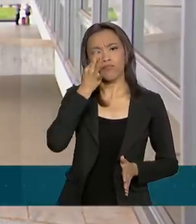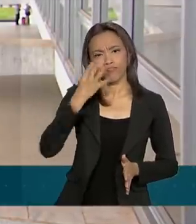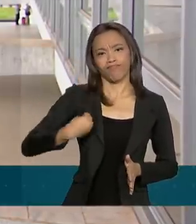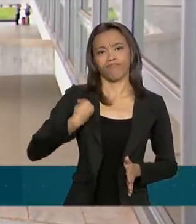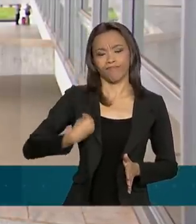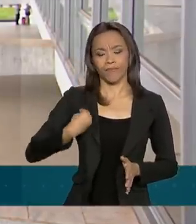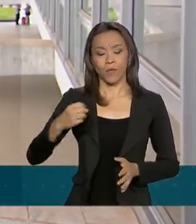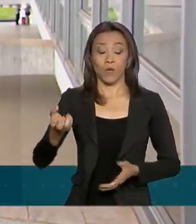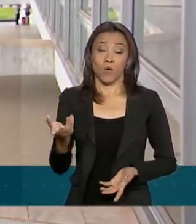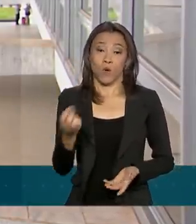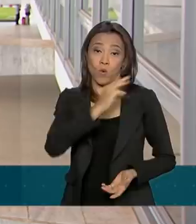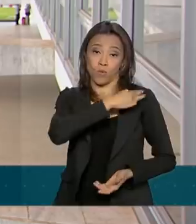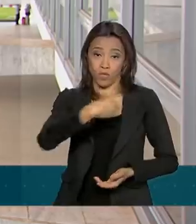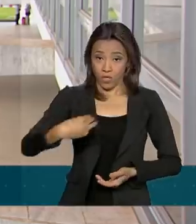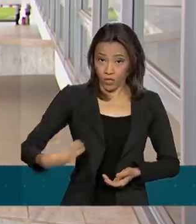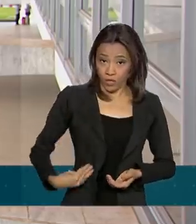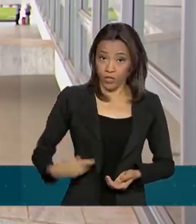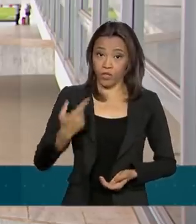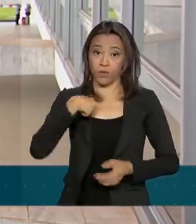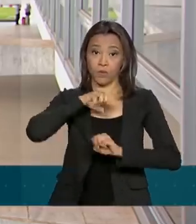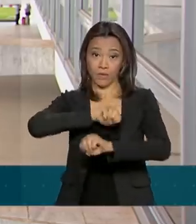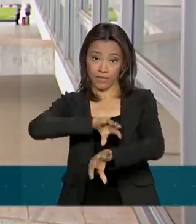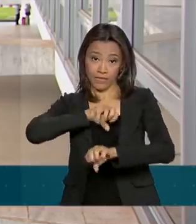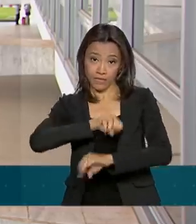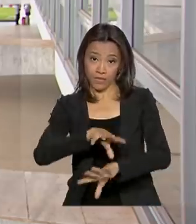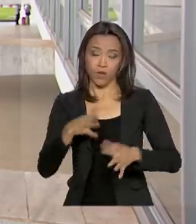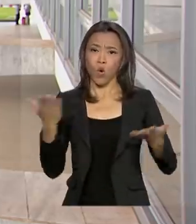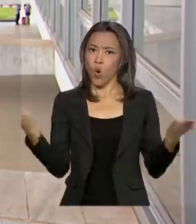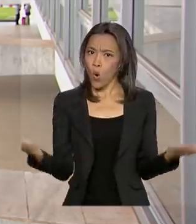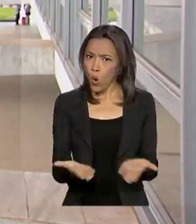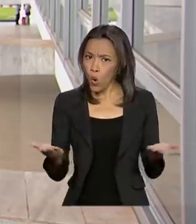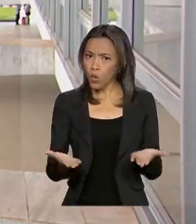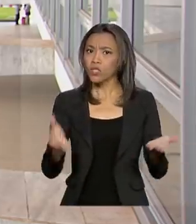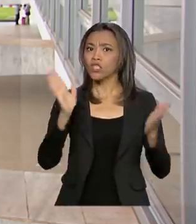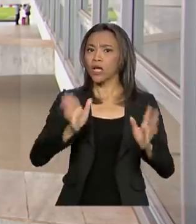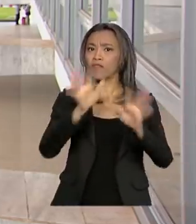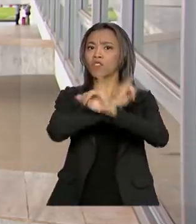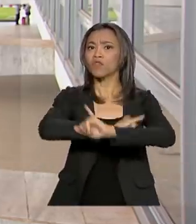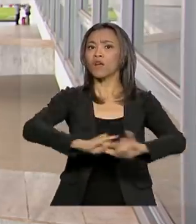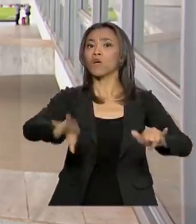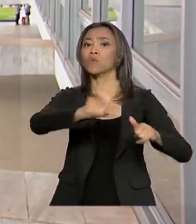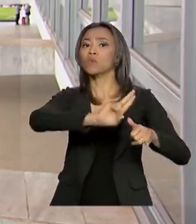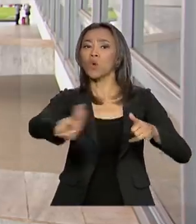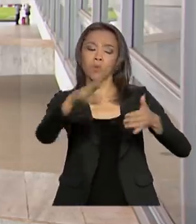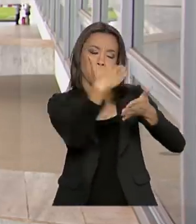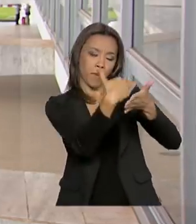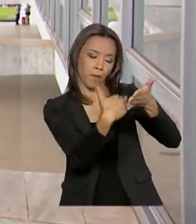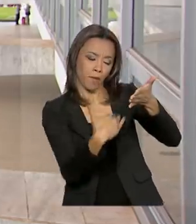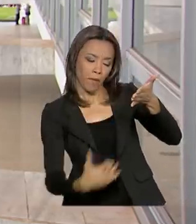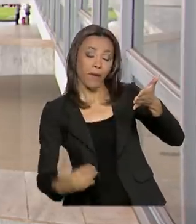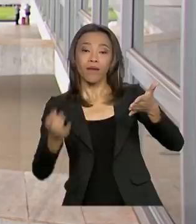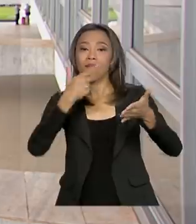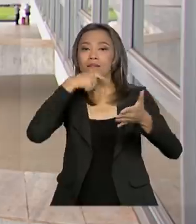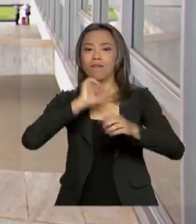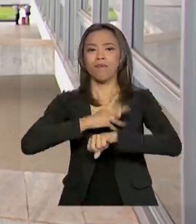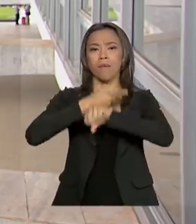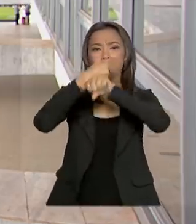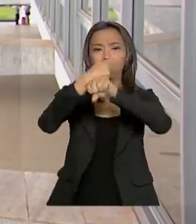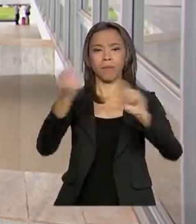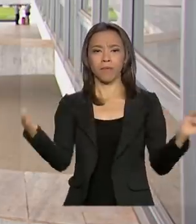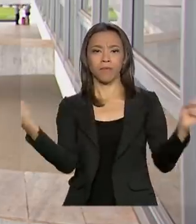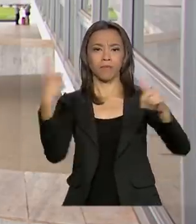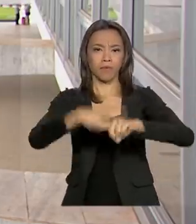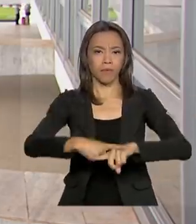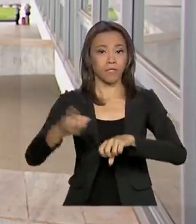Educação, Abraham Ventralbe. Hoje saiu a lista com os nomes dos vencedores da Olimpíada Brasileira de Matemática das